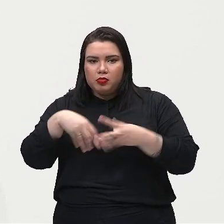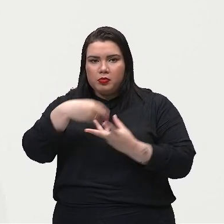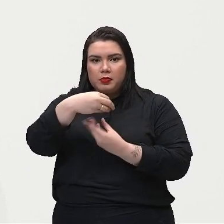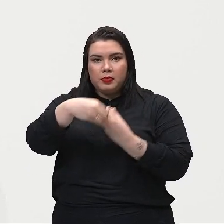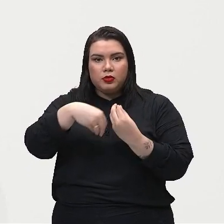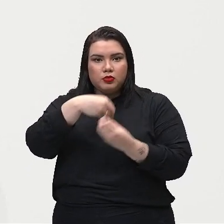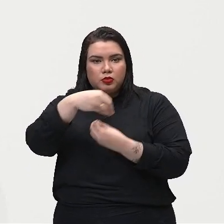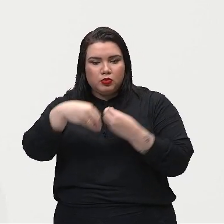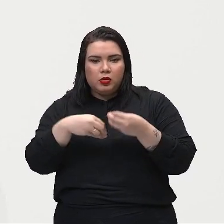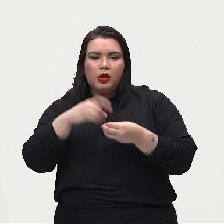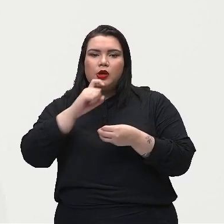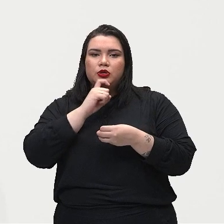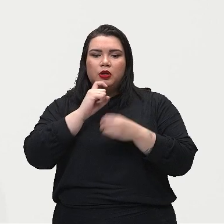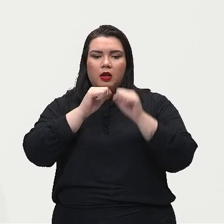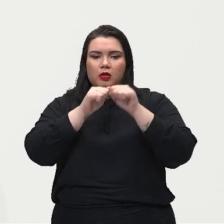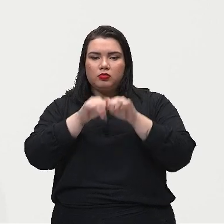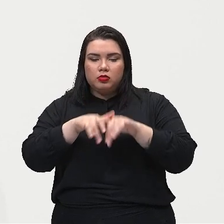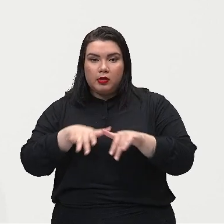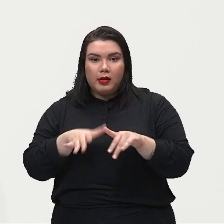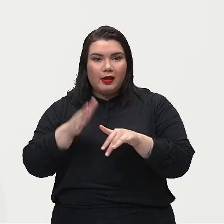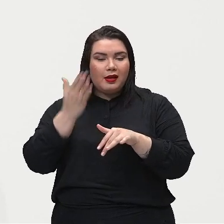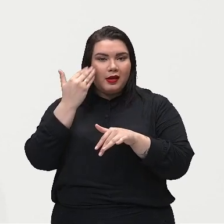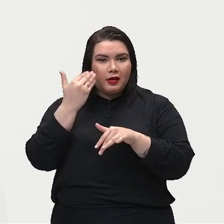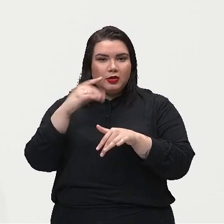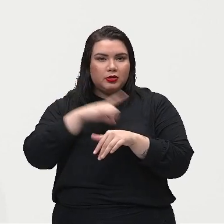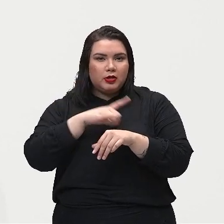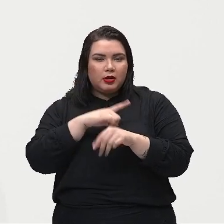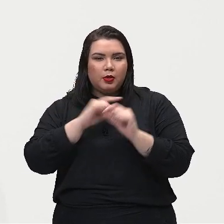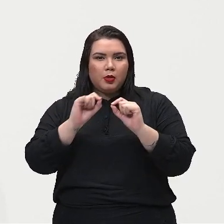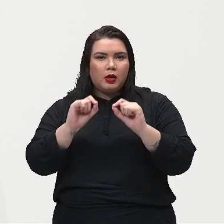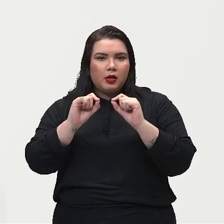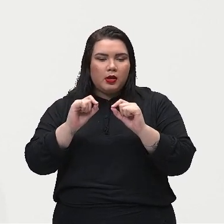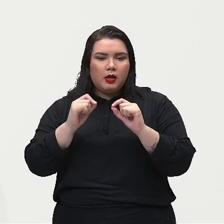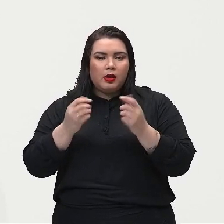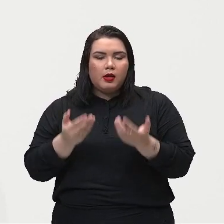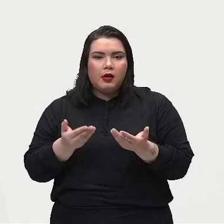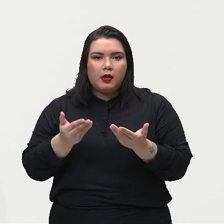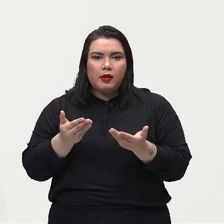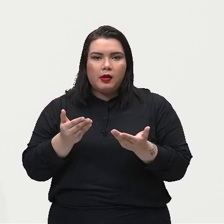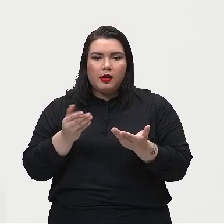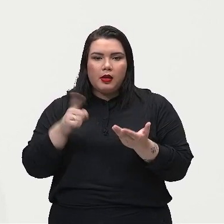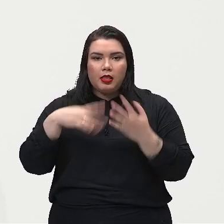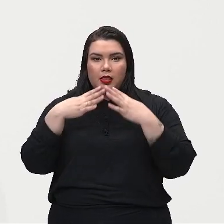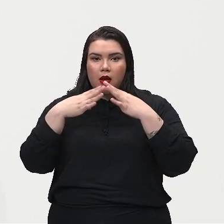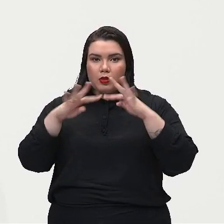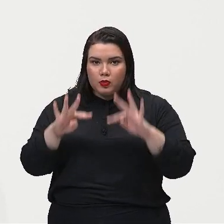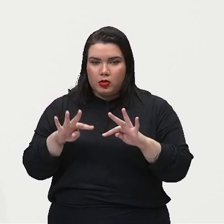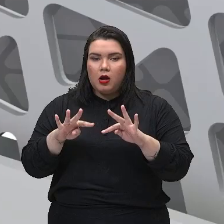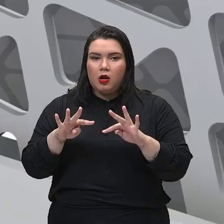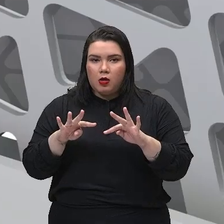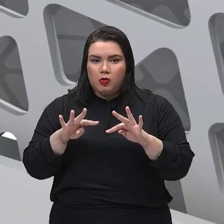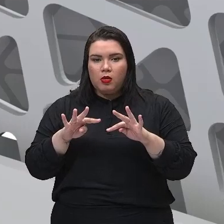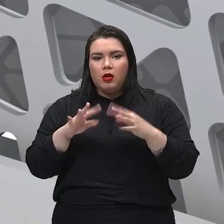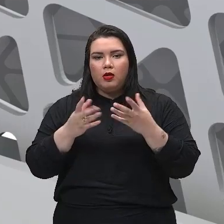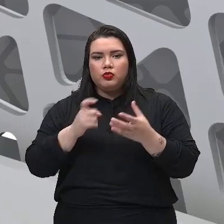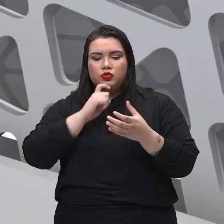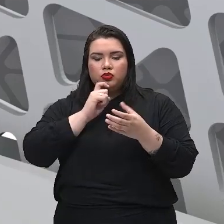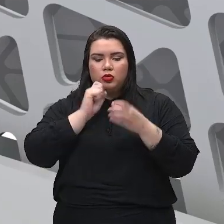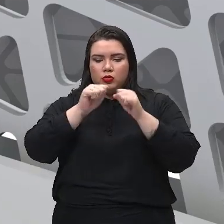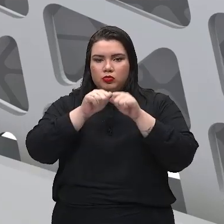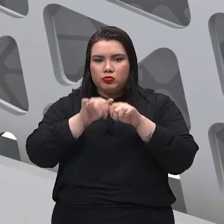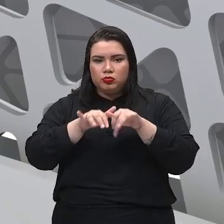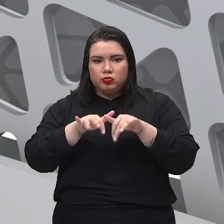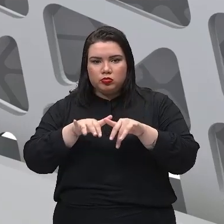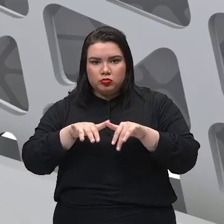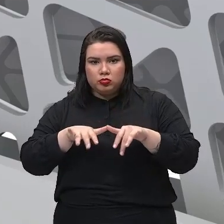resfriado. O que antes estava natural, digamos assim, o gelo ajudou